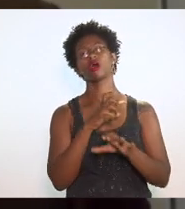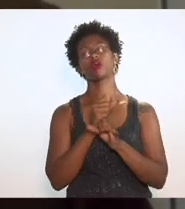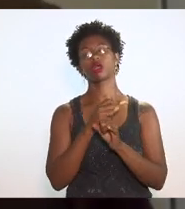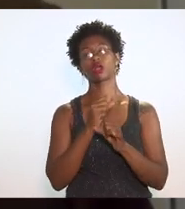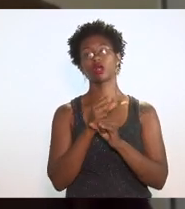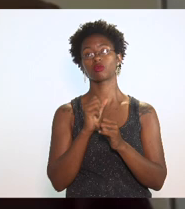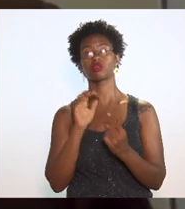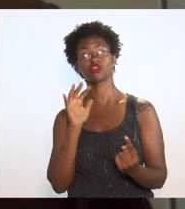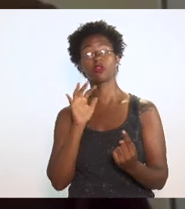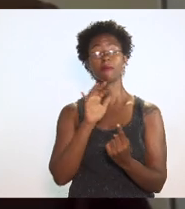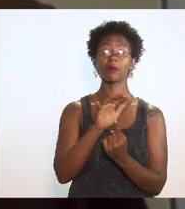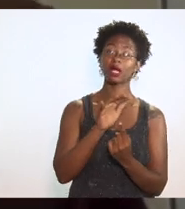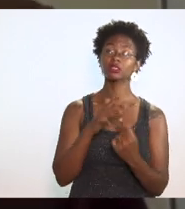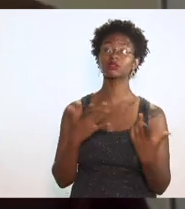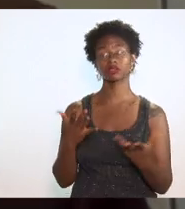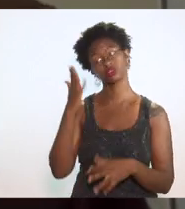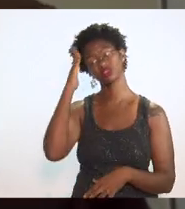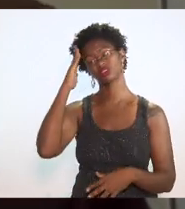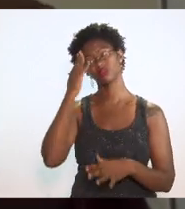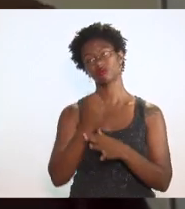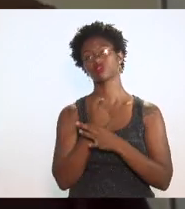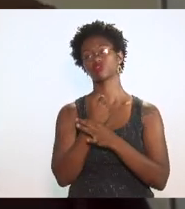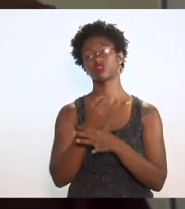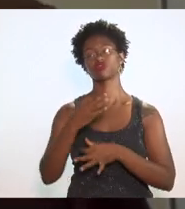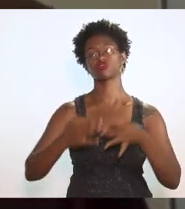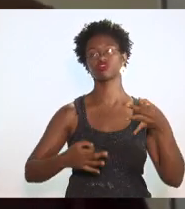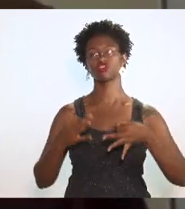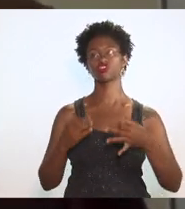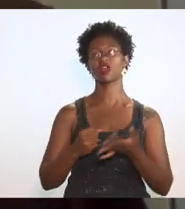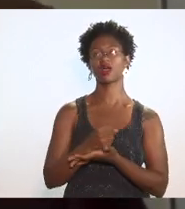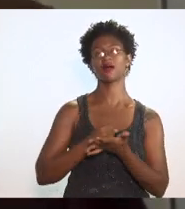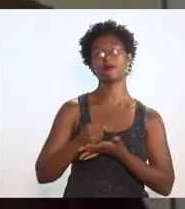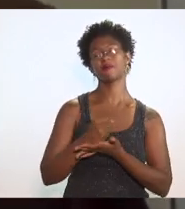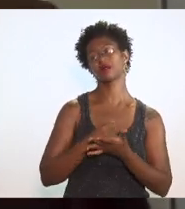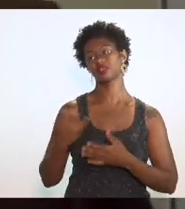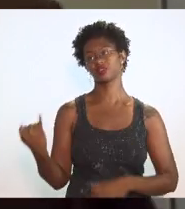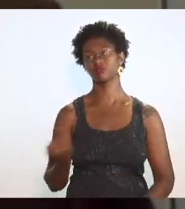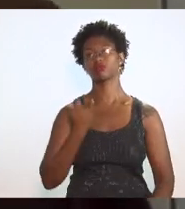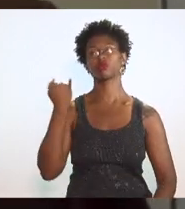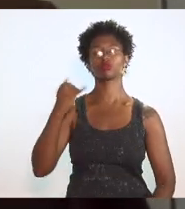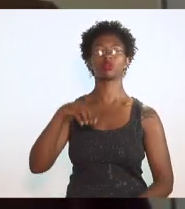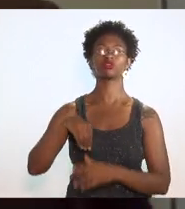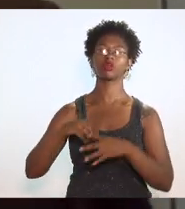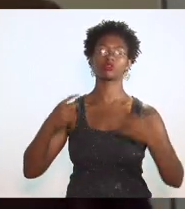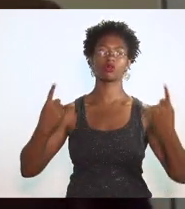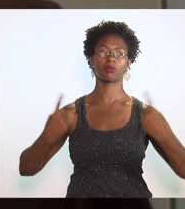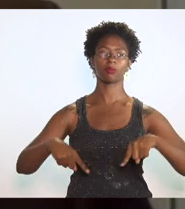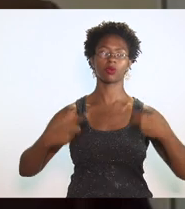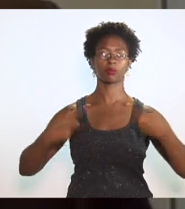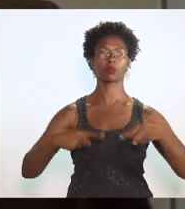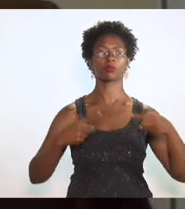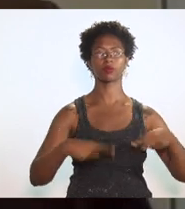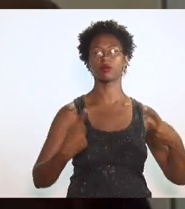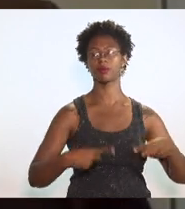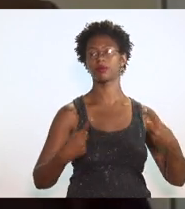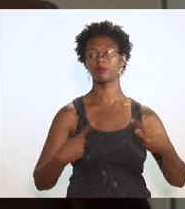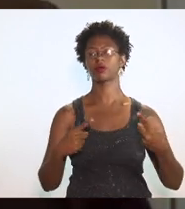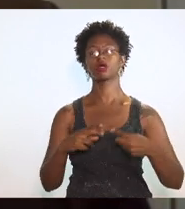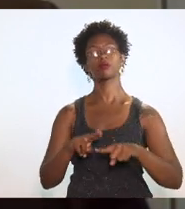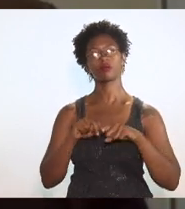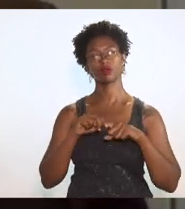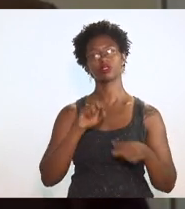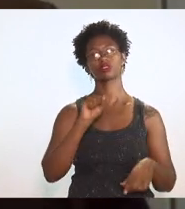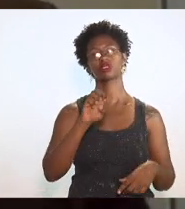gente entende que a segurança jurídica é um pilar fundamental da competitividade, e por isso a ideia é que a Cefaz